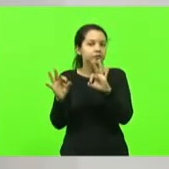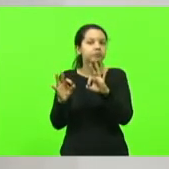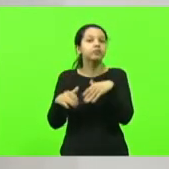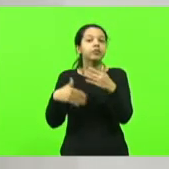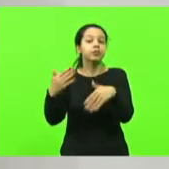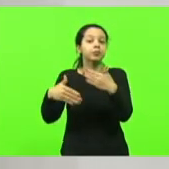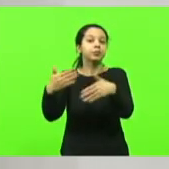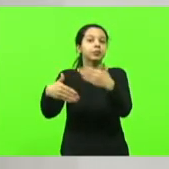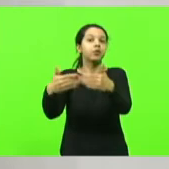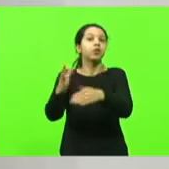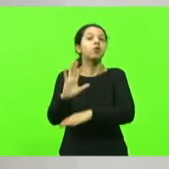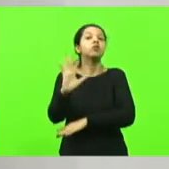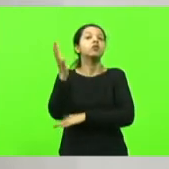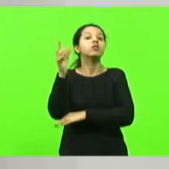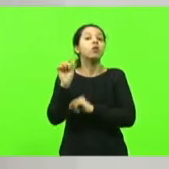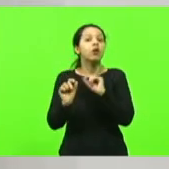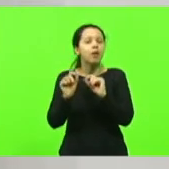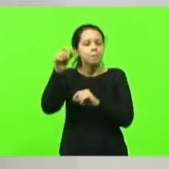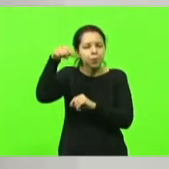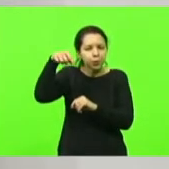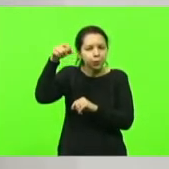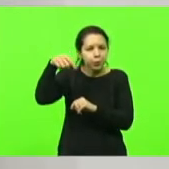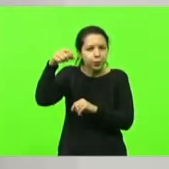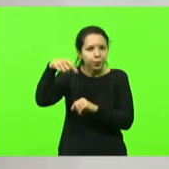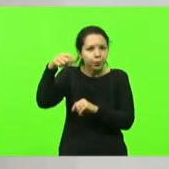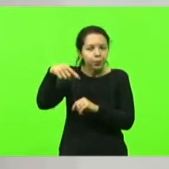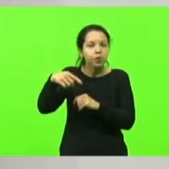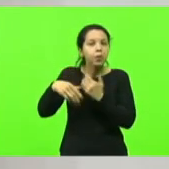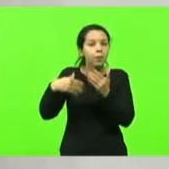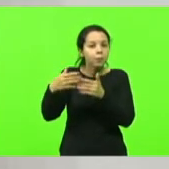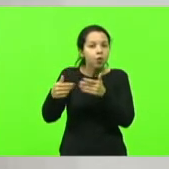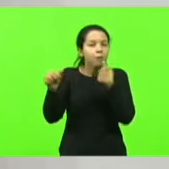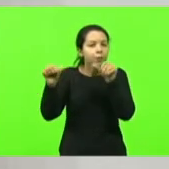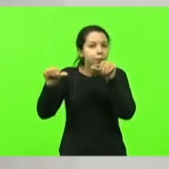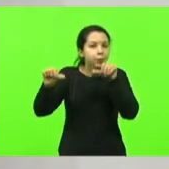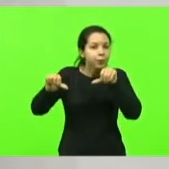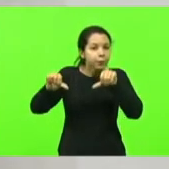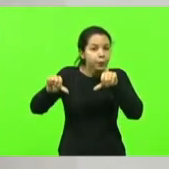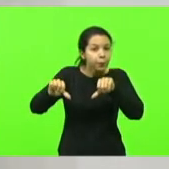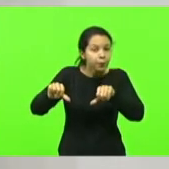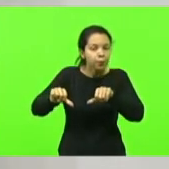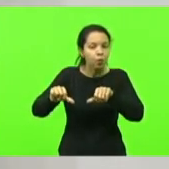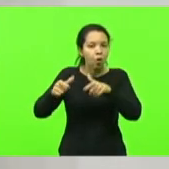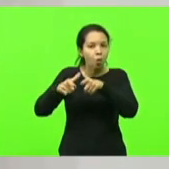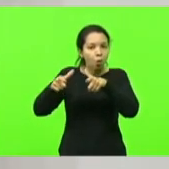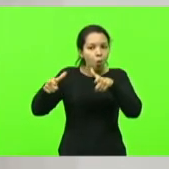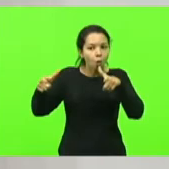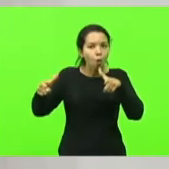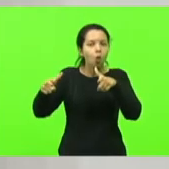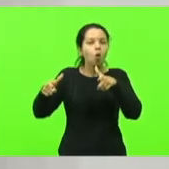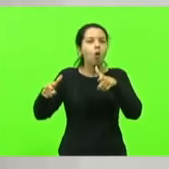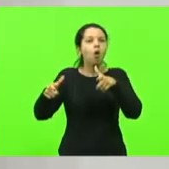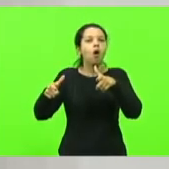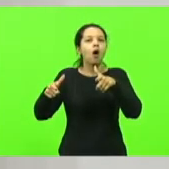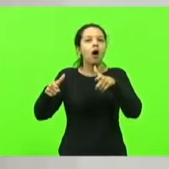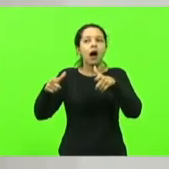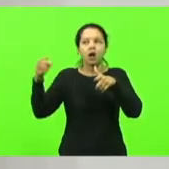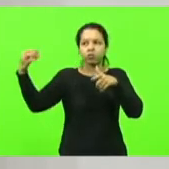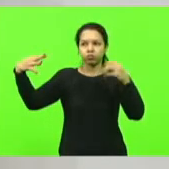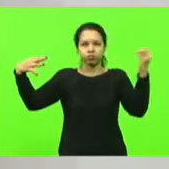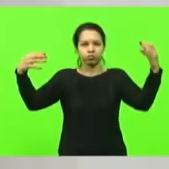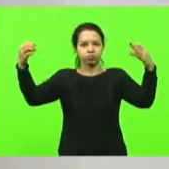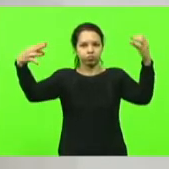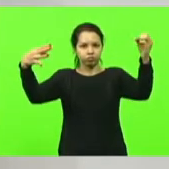o pequeno vazamento foi infiltrando, pegou todos os refletores, a iluminação do